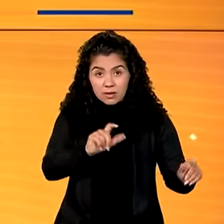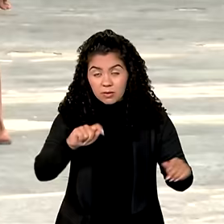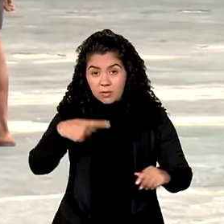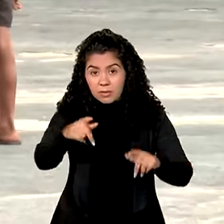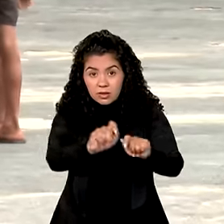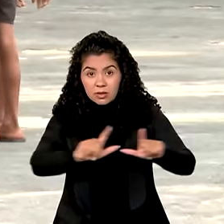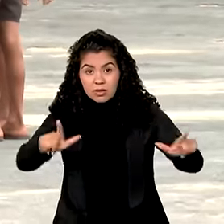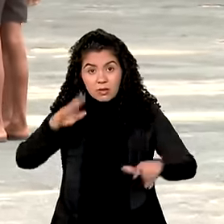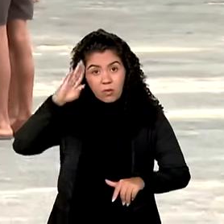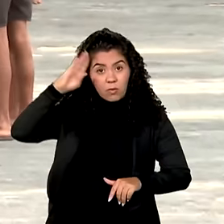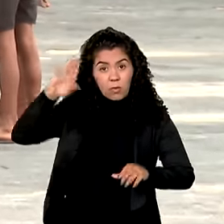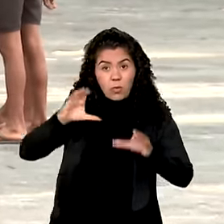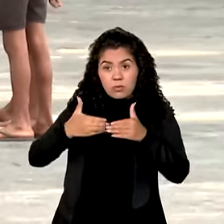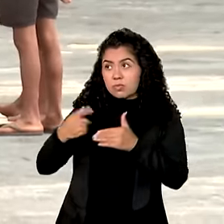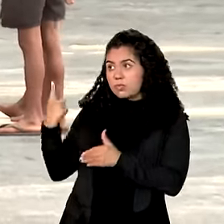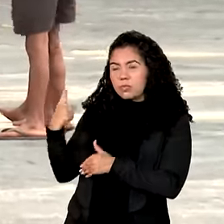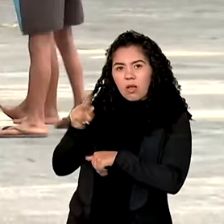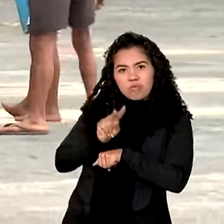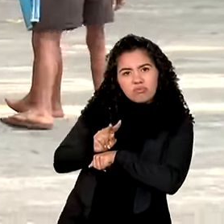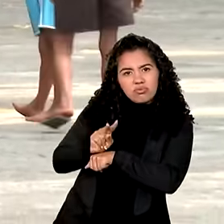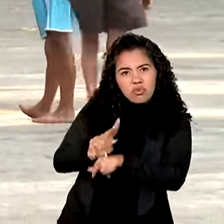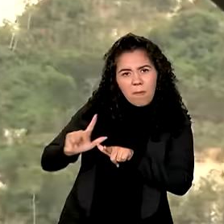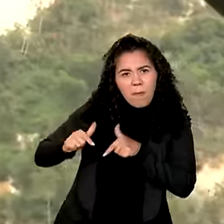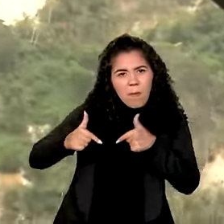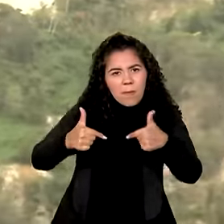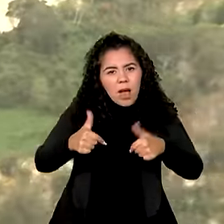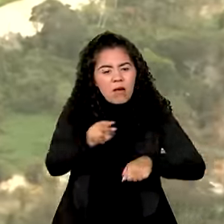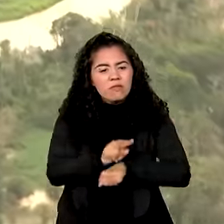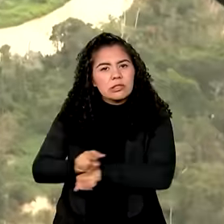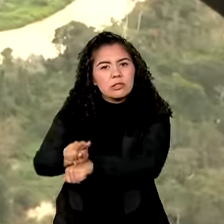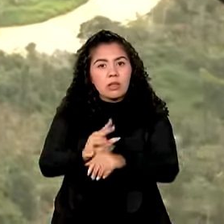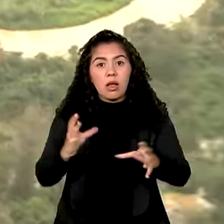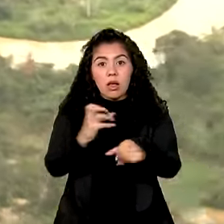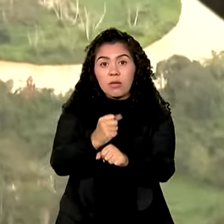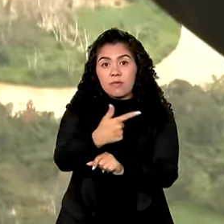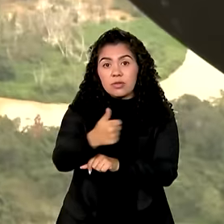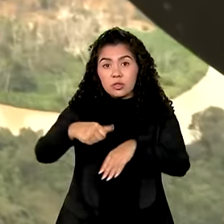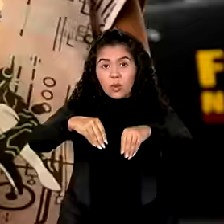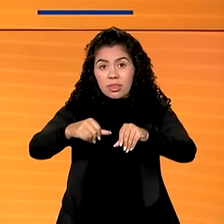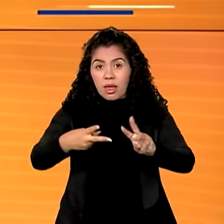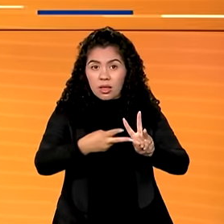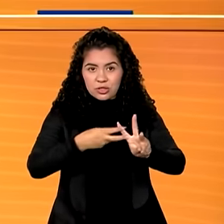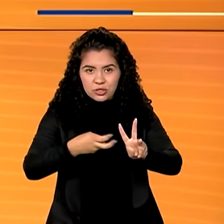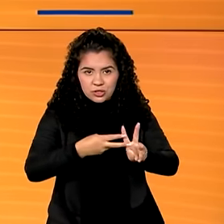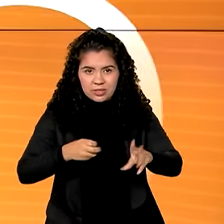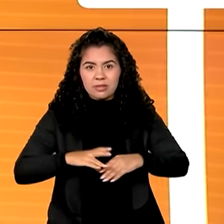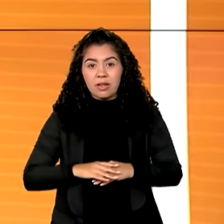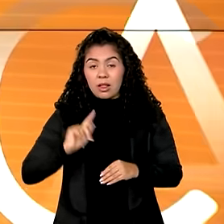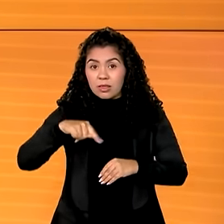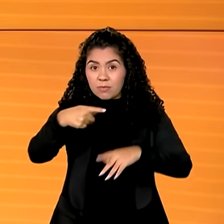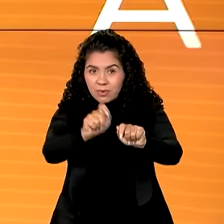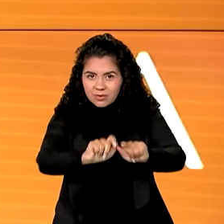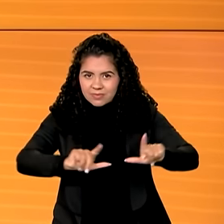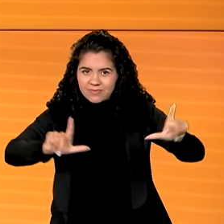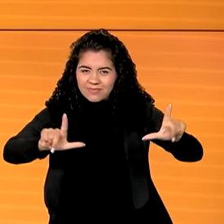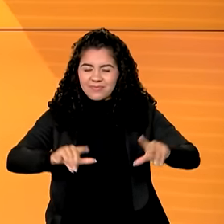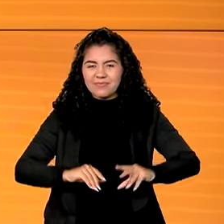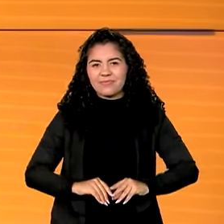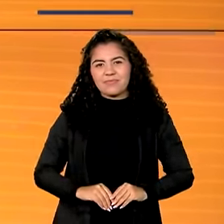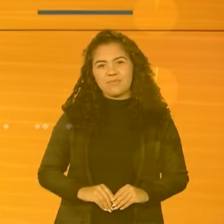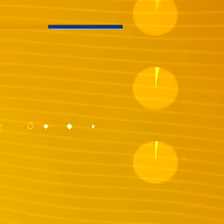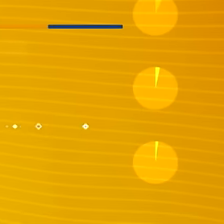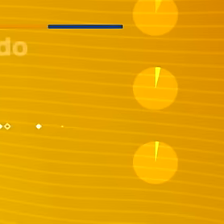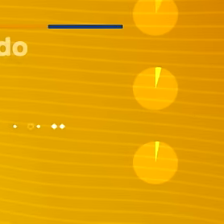Nacional de Segurança Pública faz operações de fiscalização em 21 terras indígenas. A gente volta em instantes.